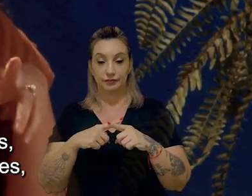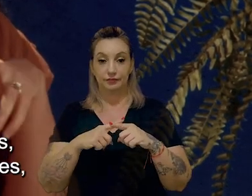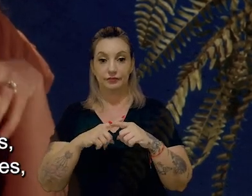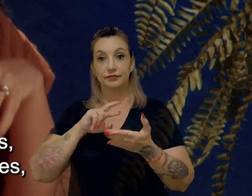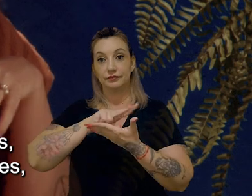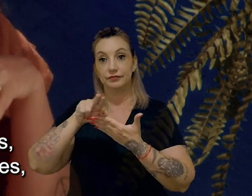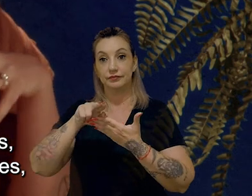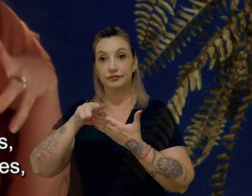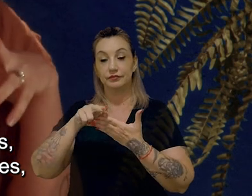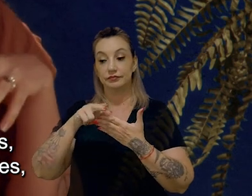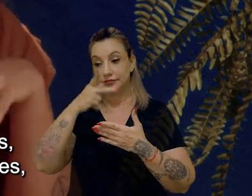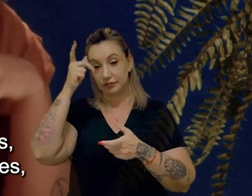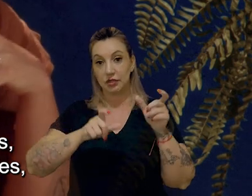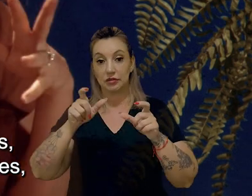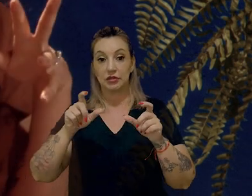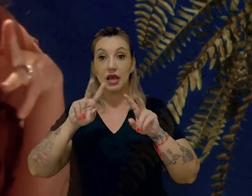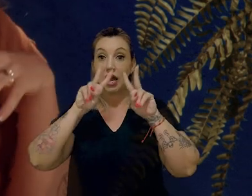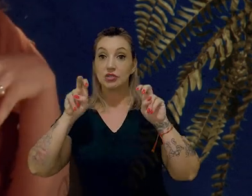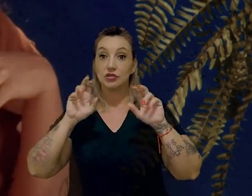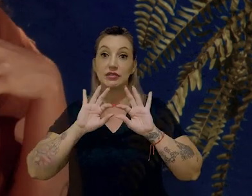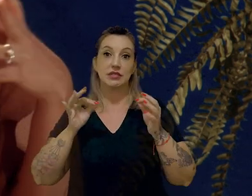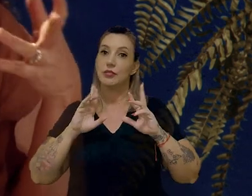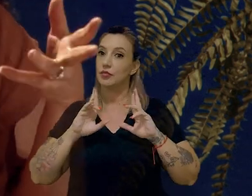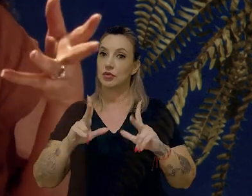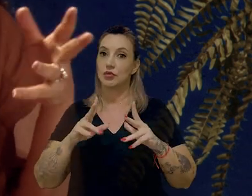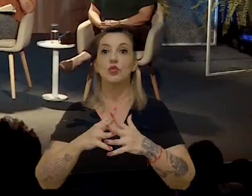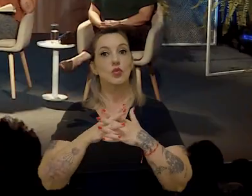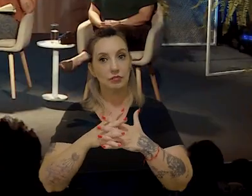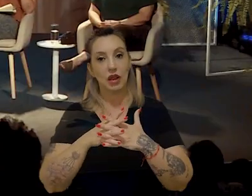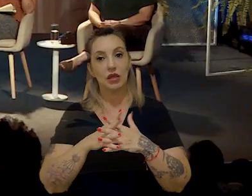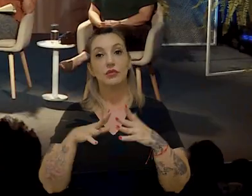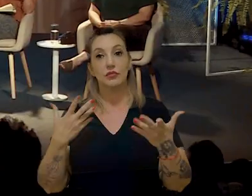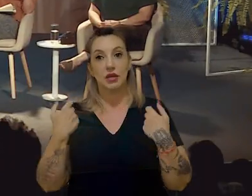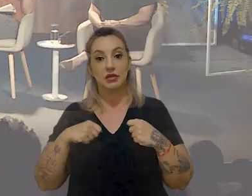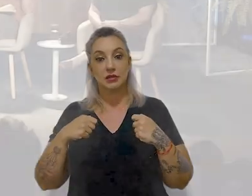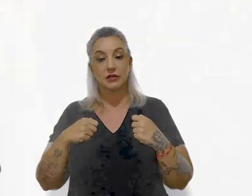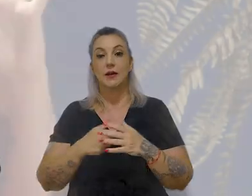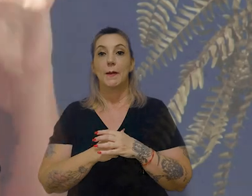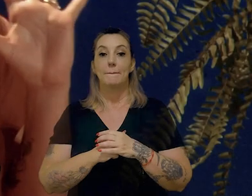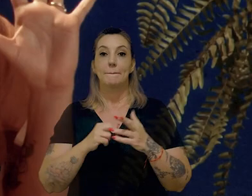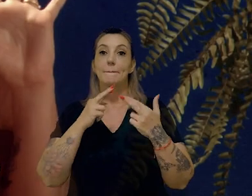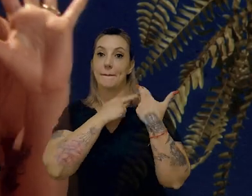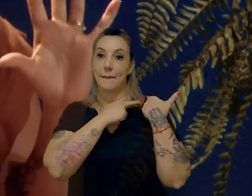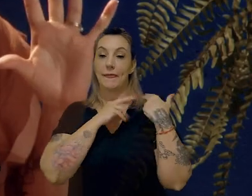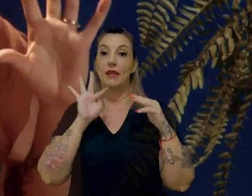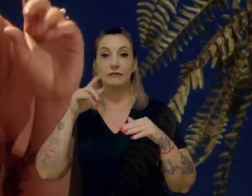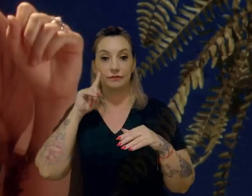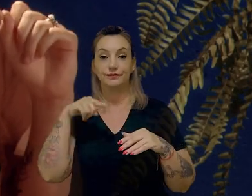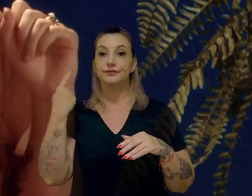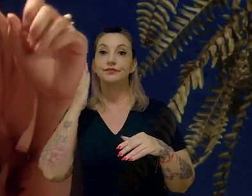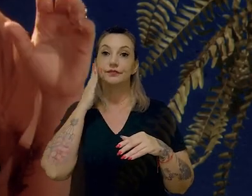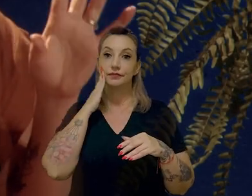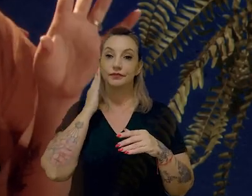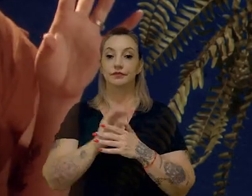várias mãos porque é um assunto que não é simples. É um assunto complexo, mas que precisa ser endereçado. No final do dia, a gente sabe